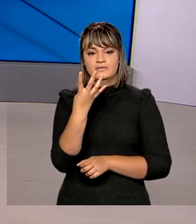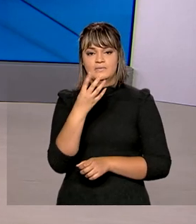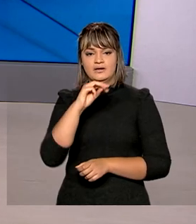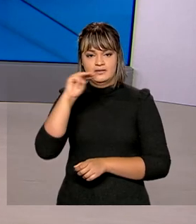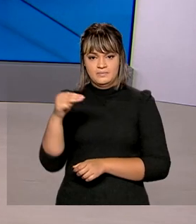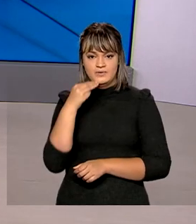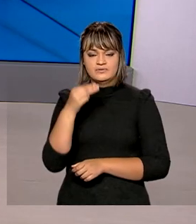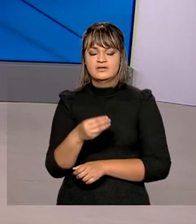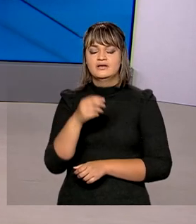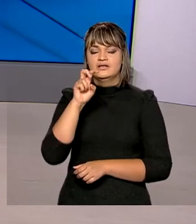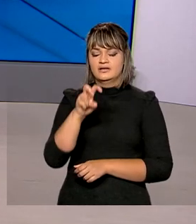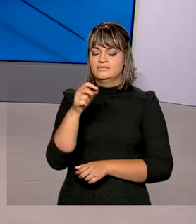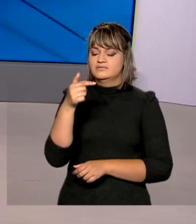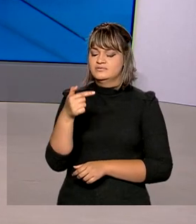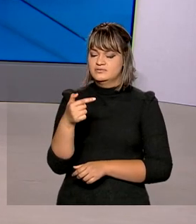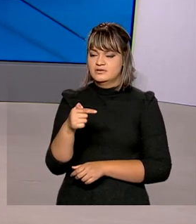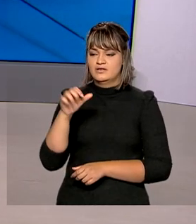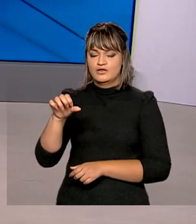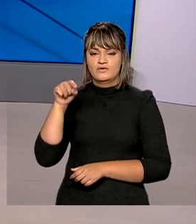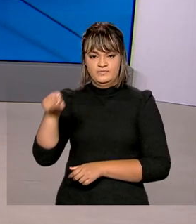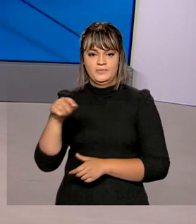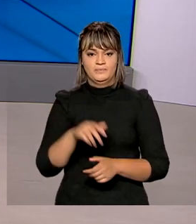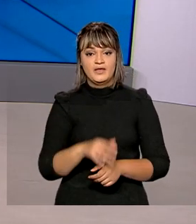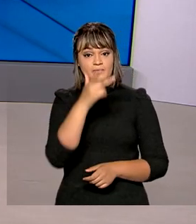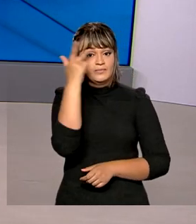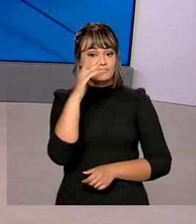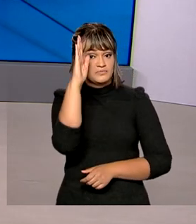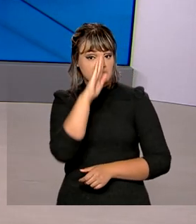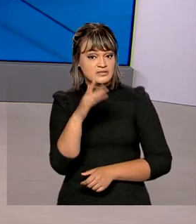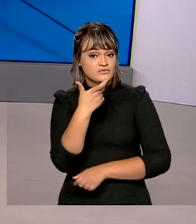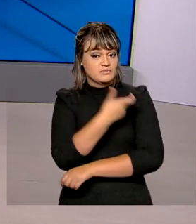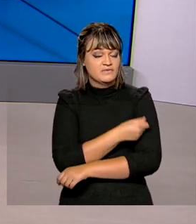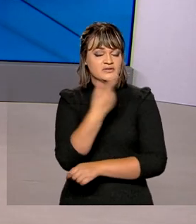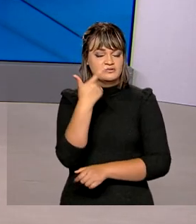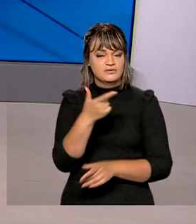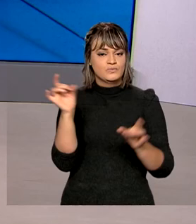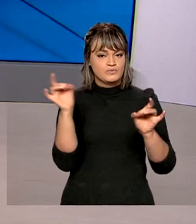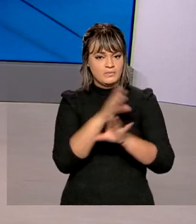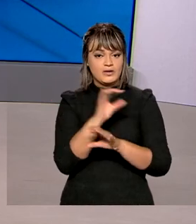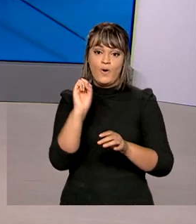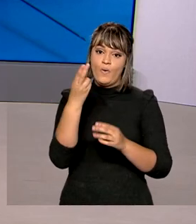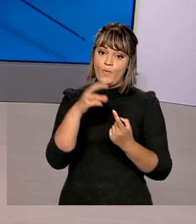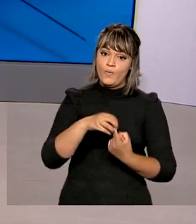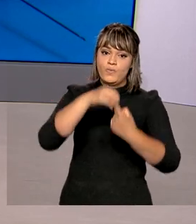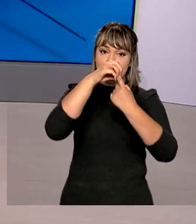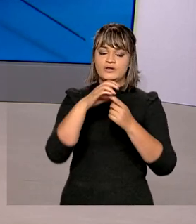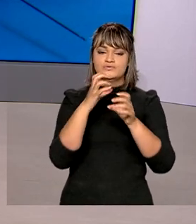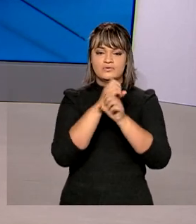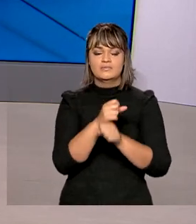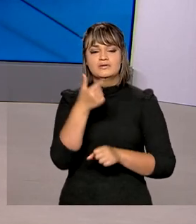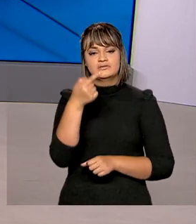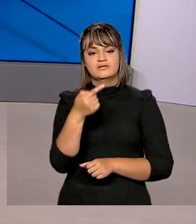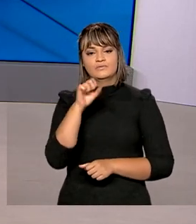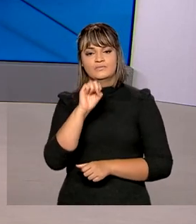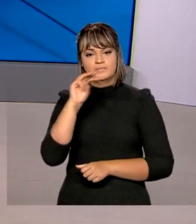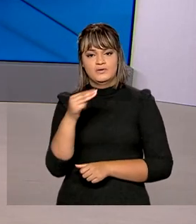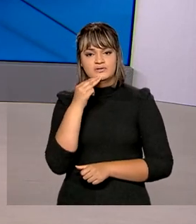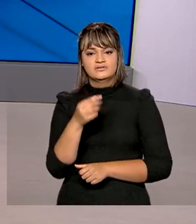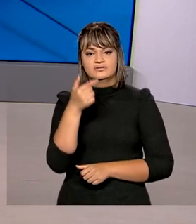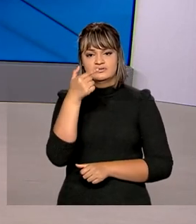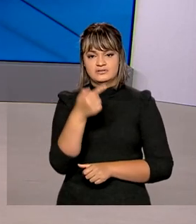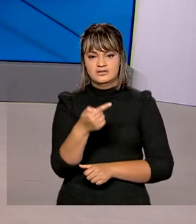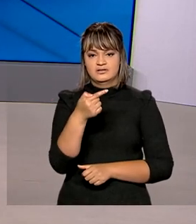579 mil. E o número de brasileiros que tomaram a segunda dose da vacina ou dose única é de 78